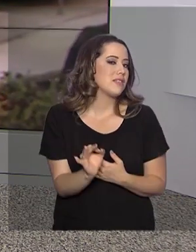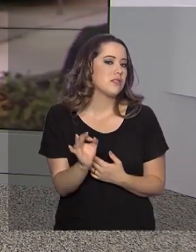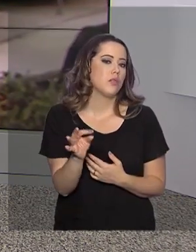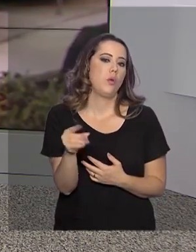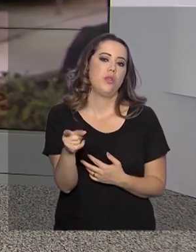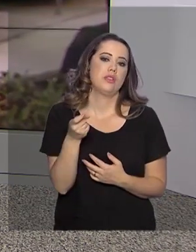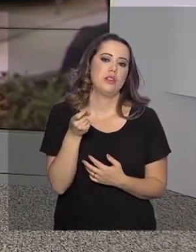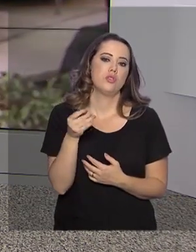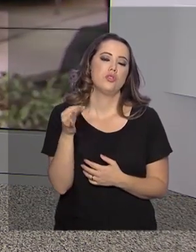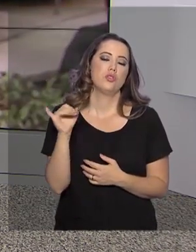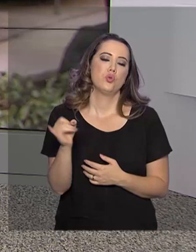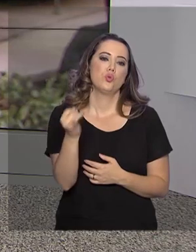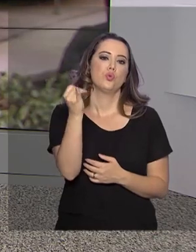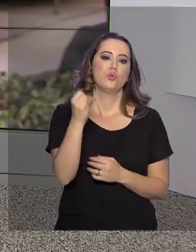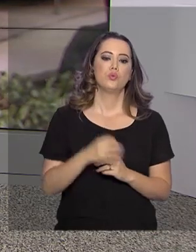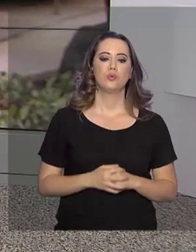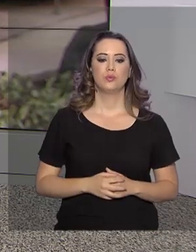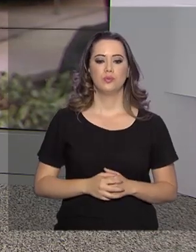básica de juros?